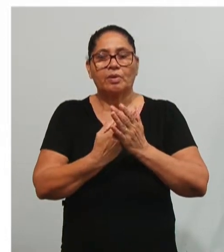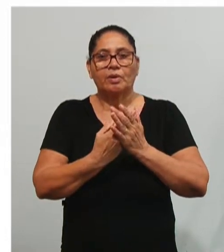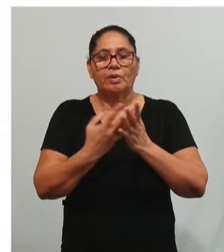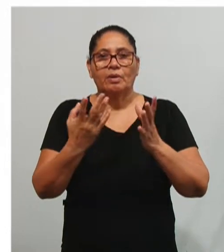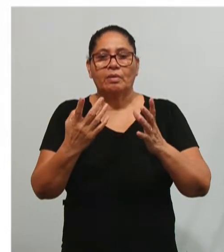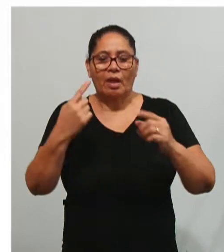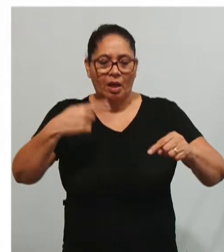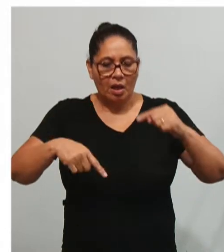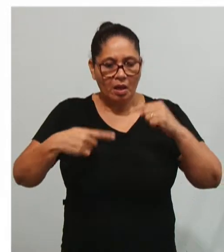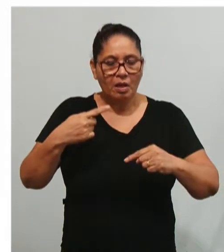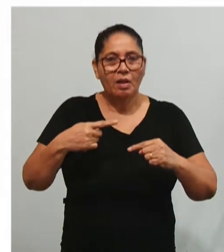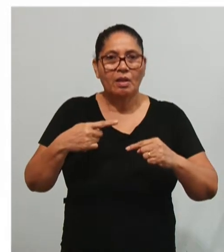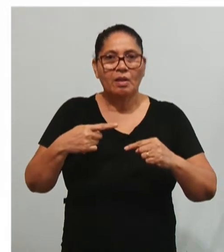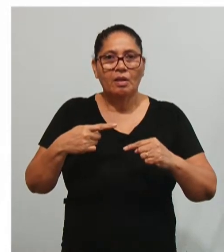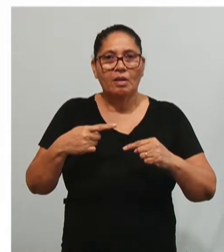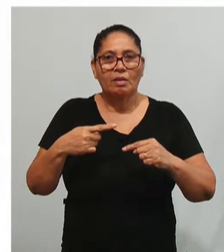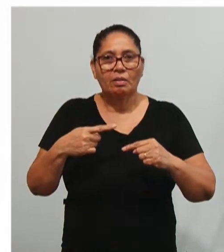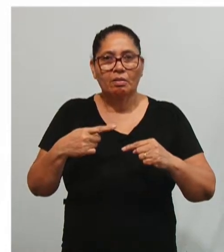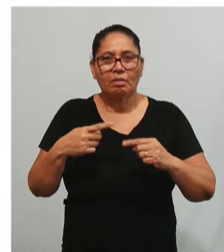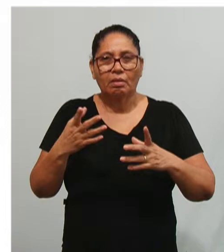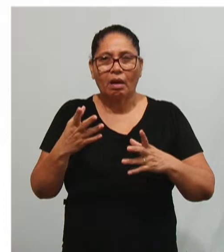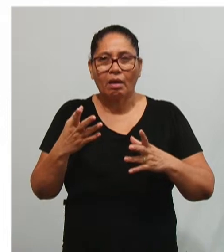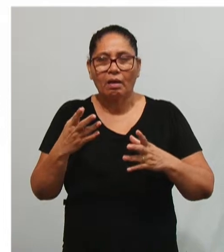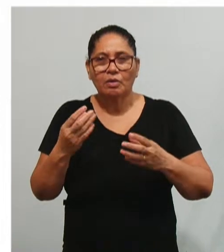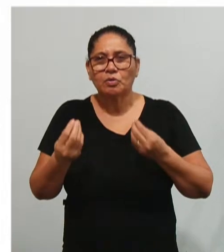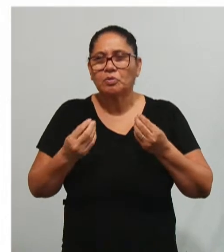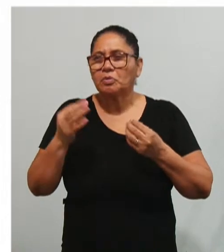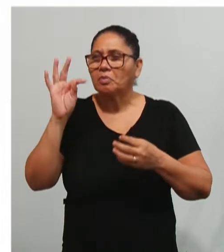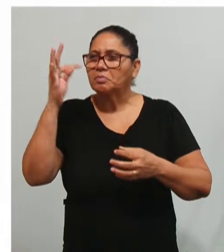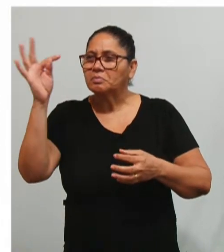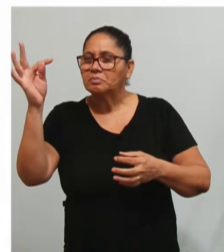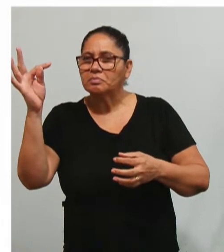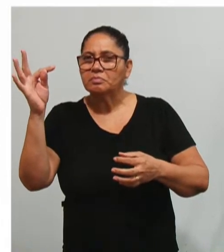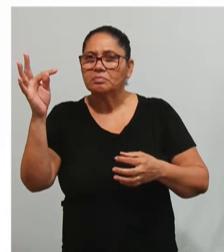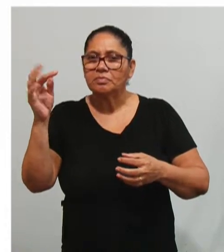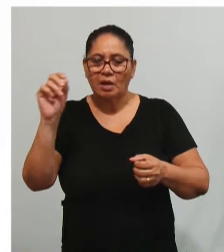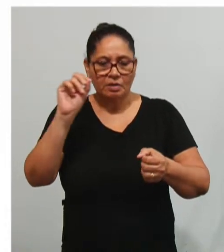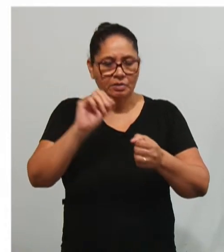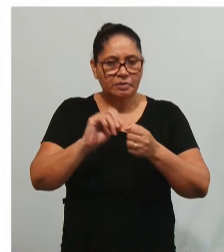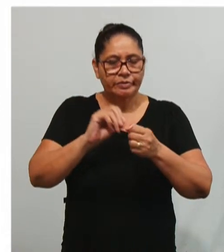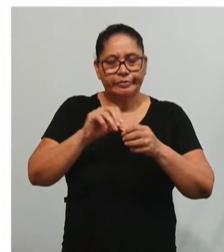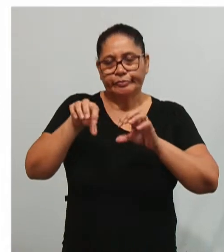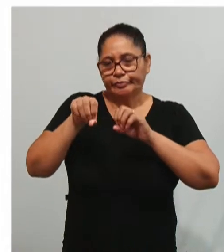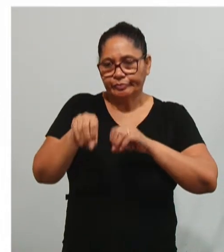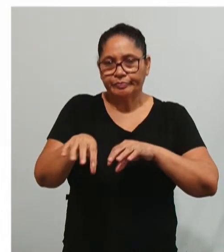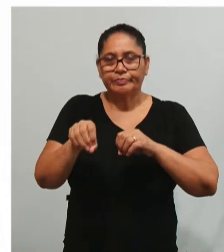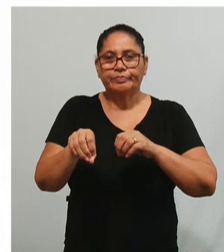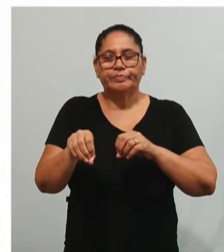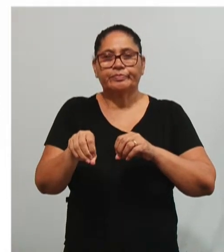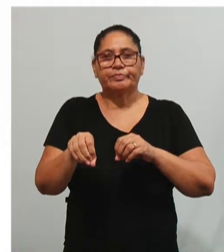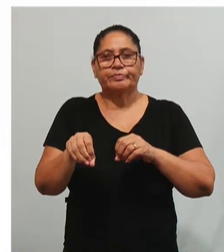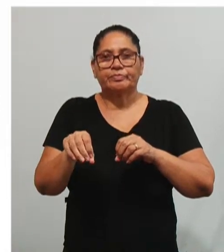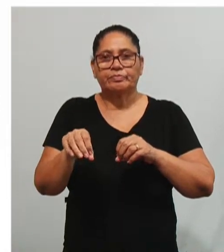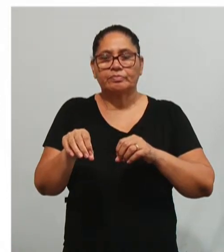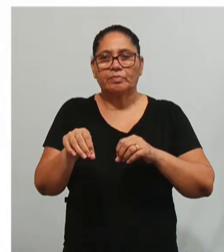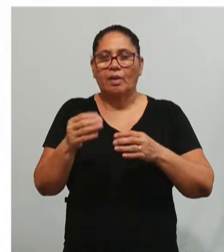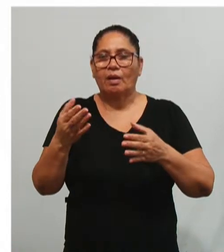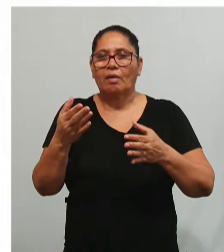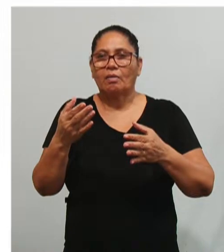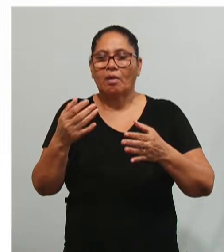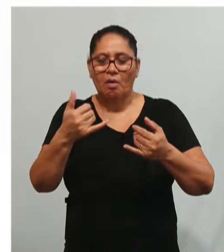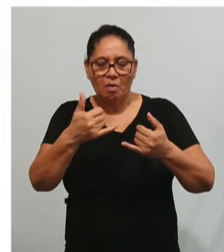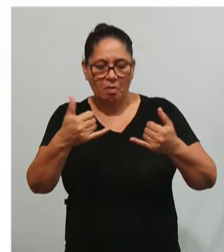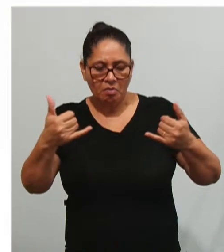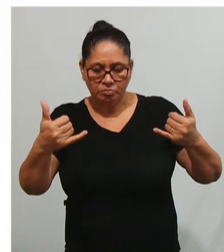político e conservador dessas teorias aplicadas à educação, que são desalinhadas com